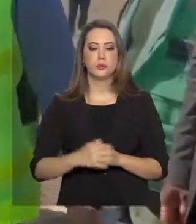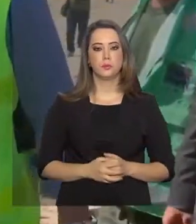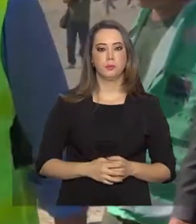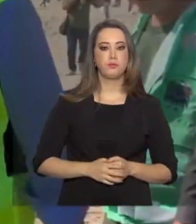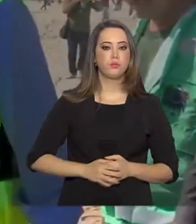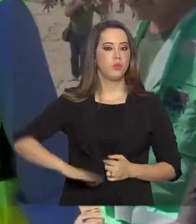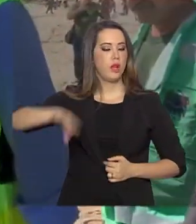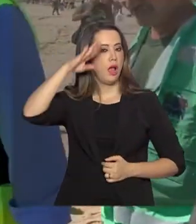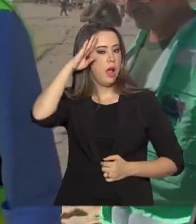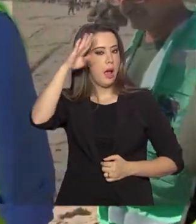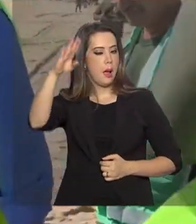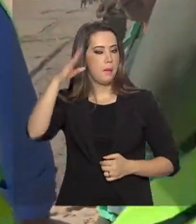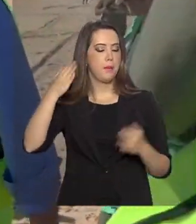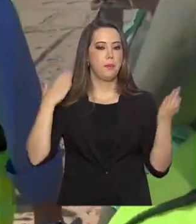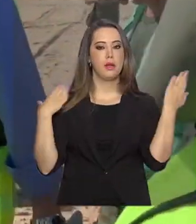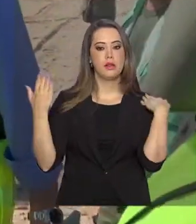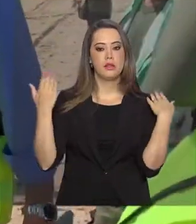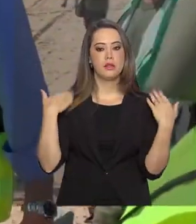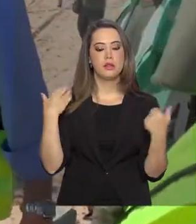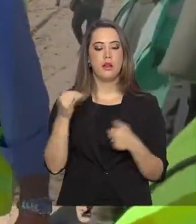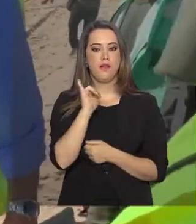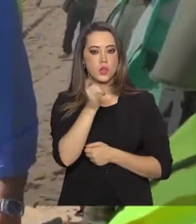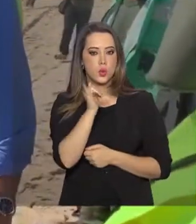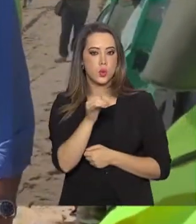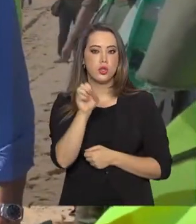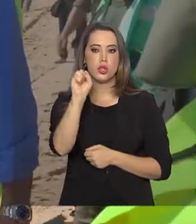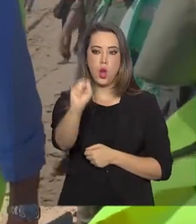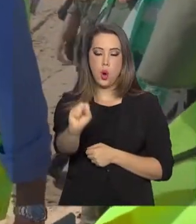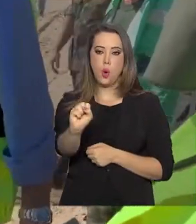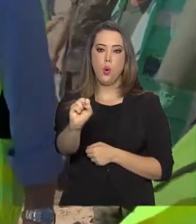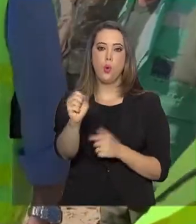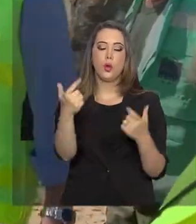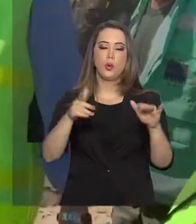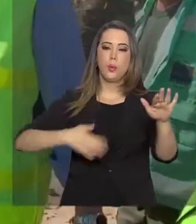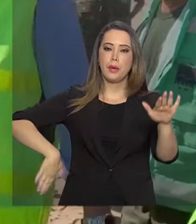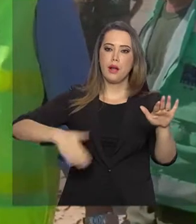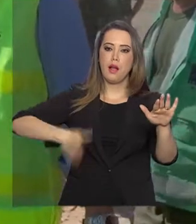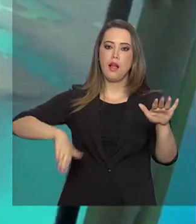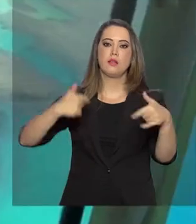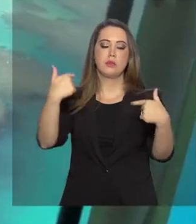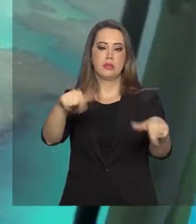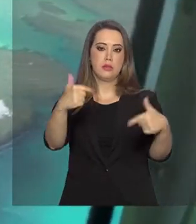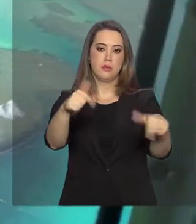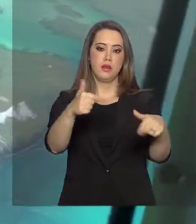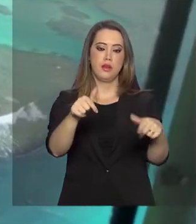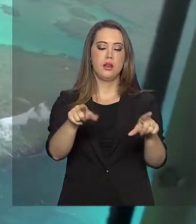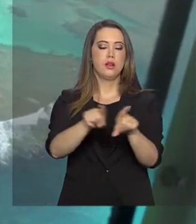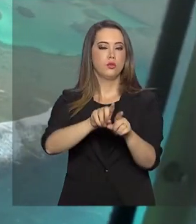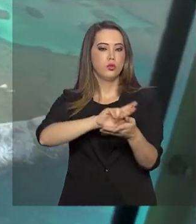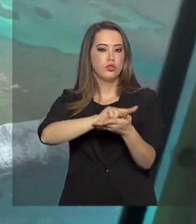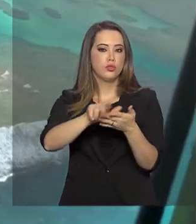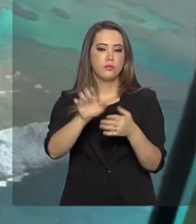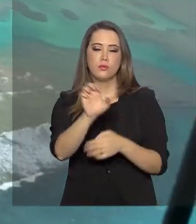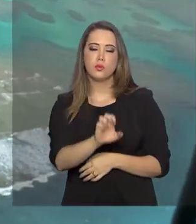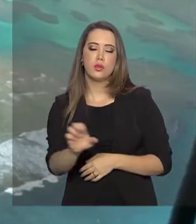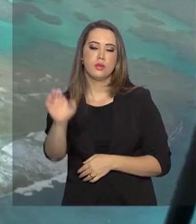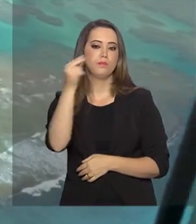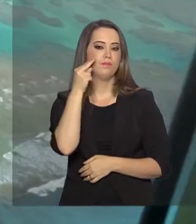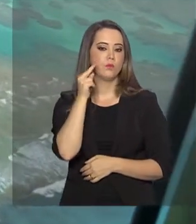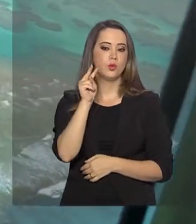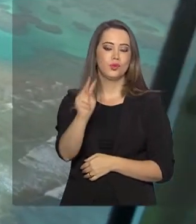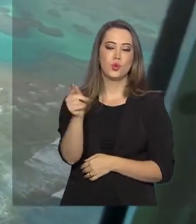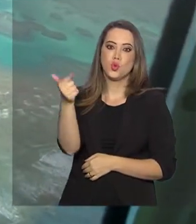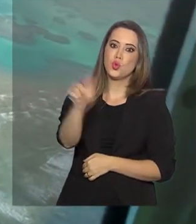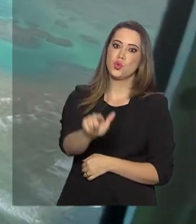na limpeza de oito praias no Rio Grande do Norte, Pernambuco, Alagoas, Sergipe e Bahia, onde foi observado o